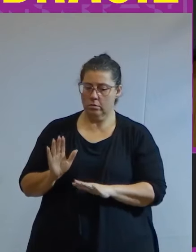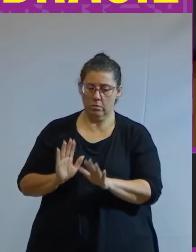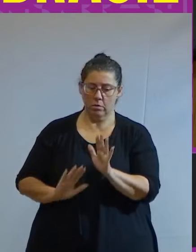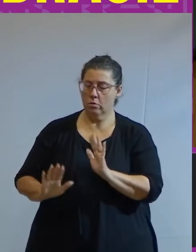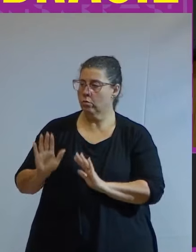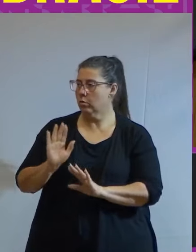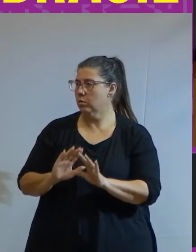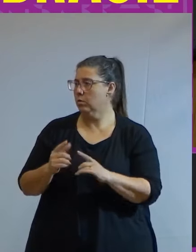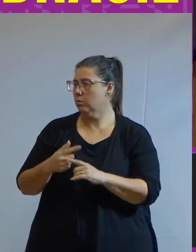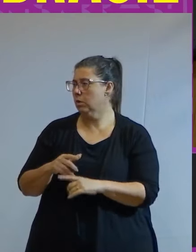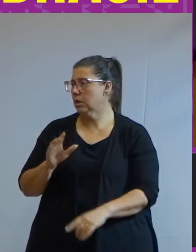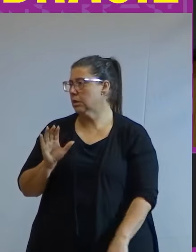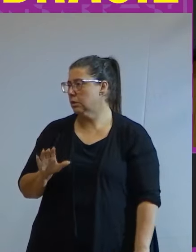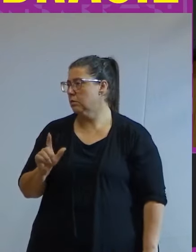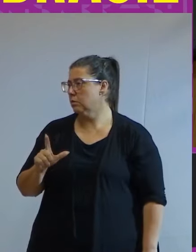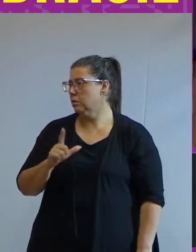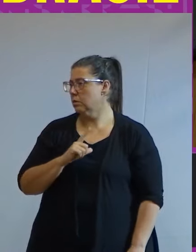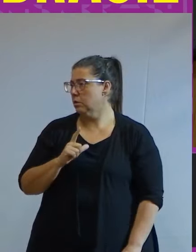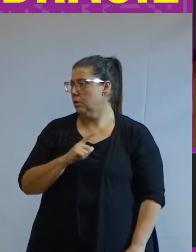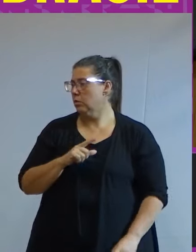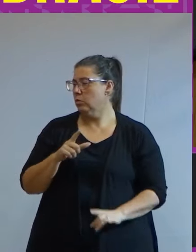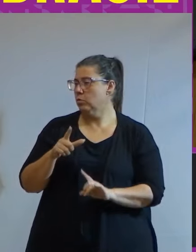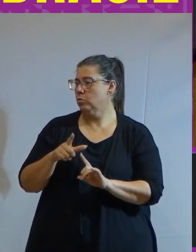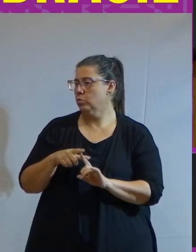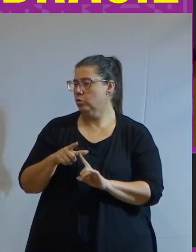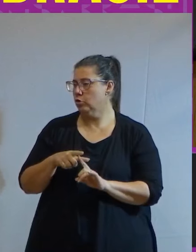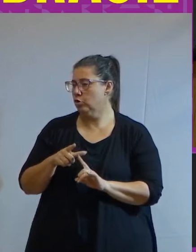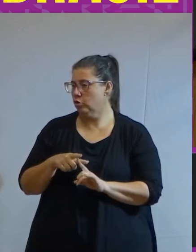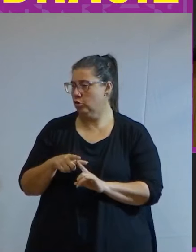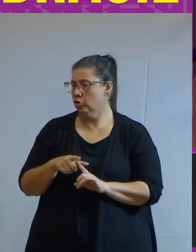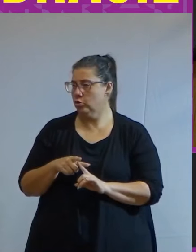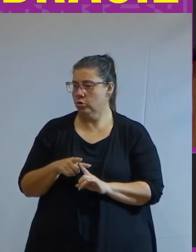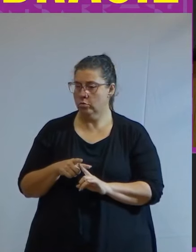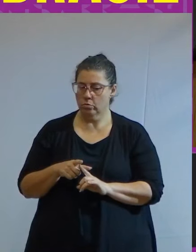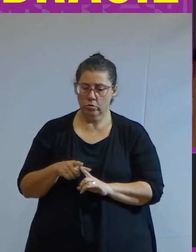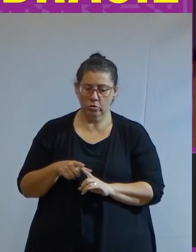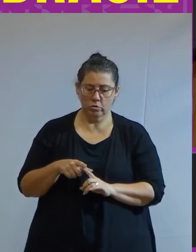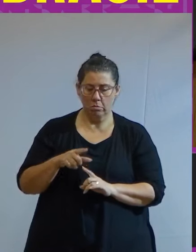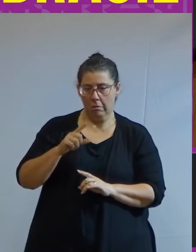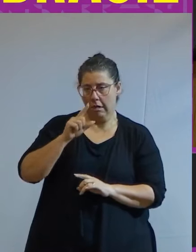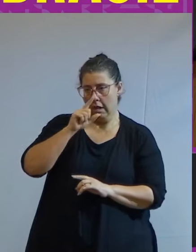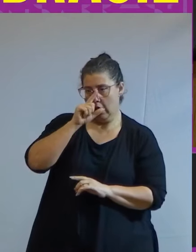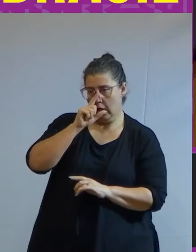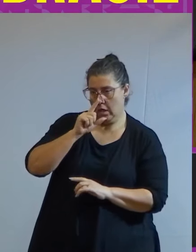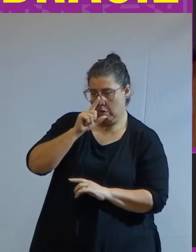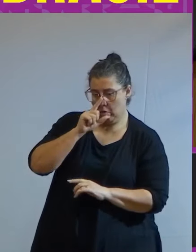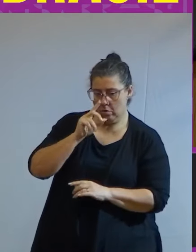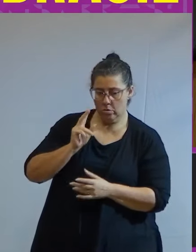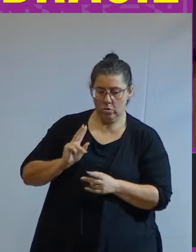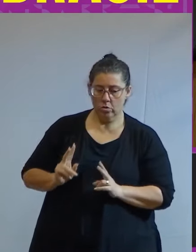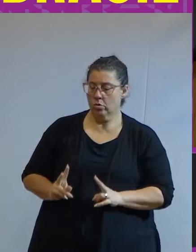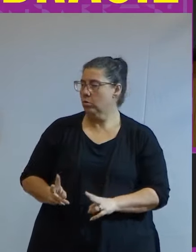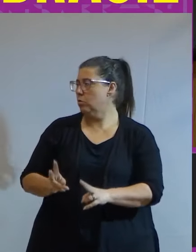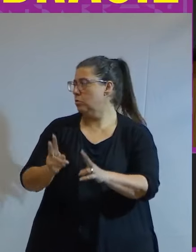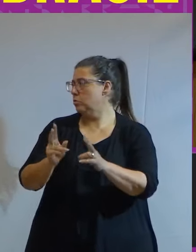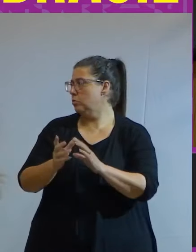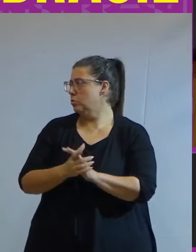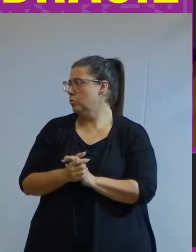porque é isso quer dizer você tem uma espécie de ameaça meio permanente dessa